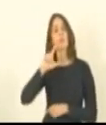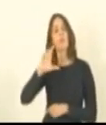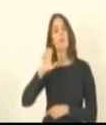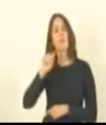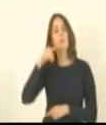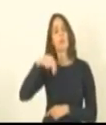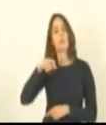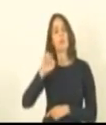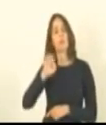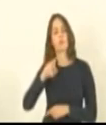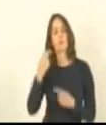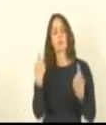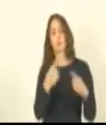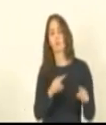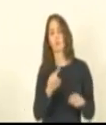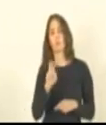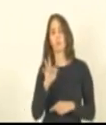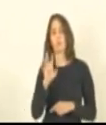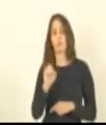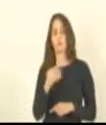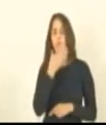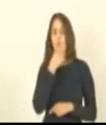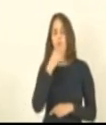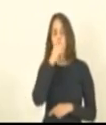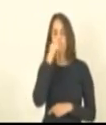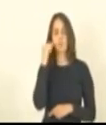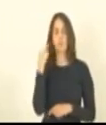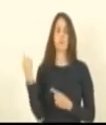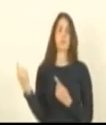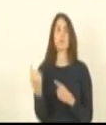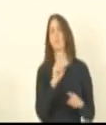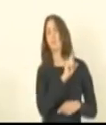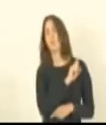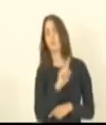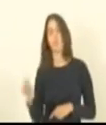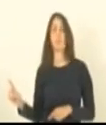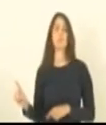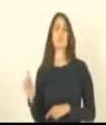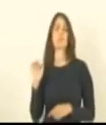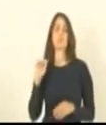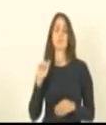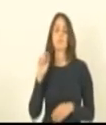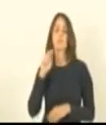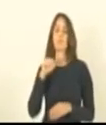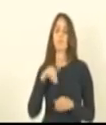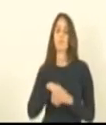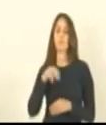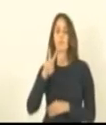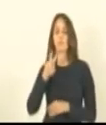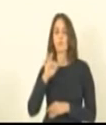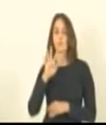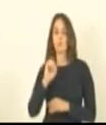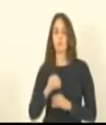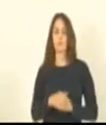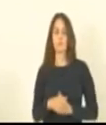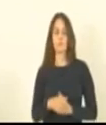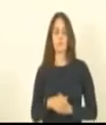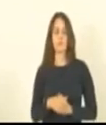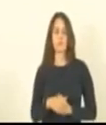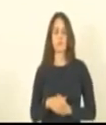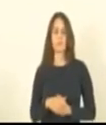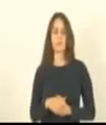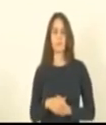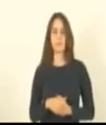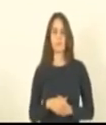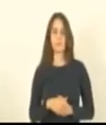contra o veto deputado Capitão Assunção contrário ao relatório contrário ao veto 4-3